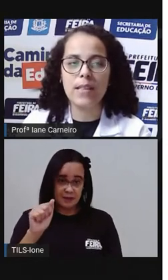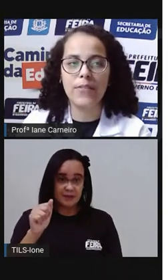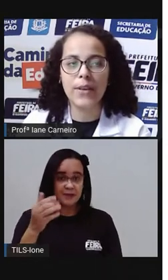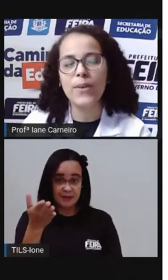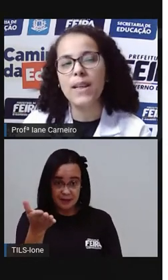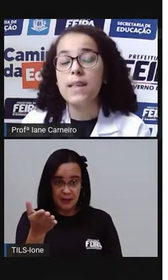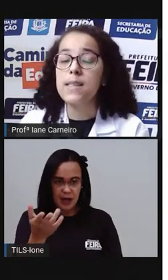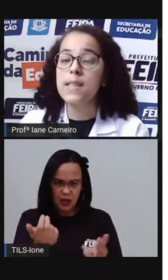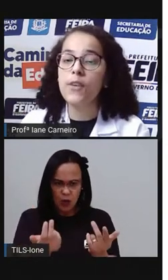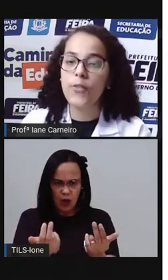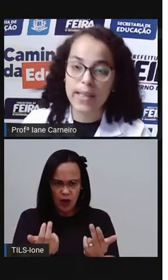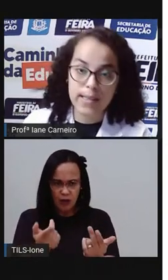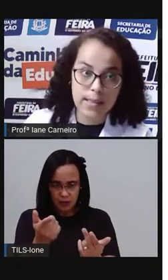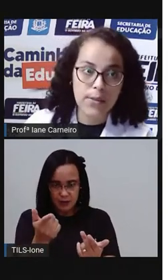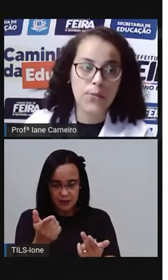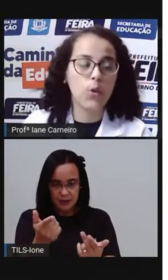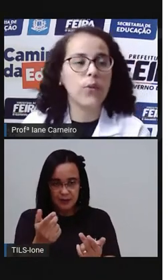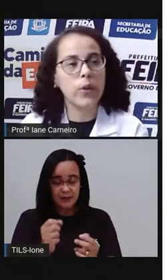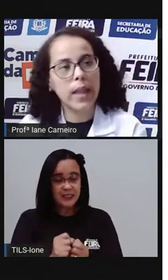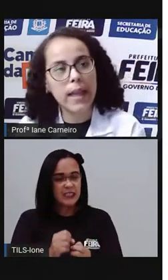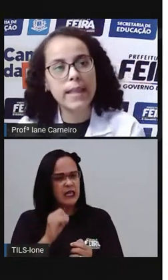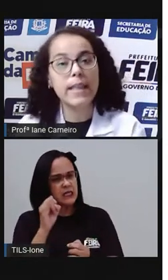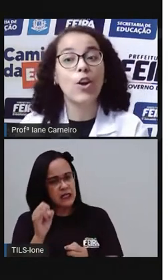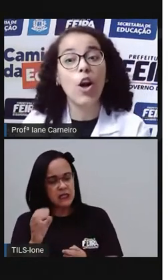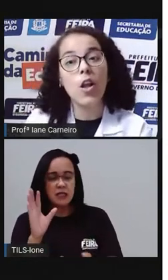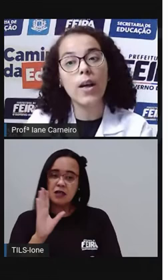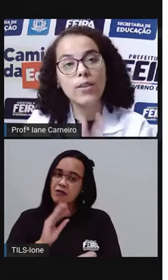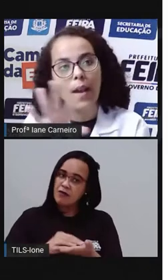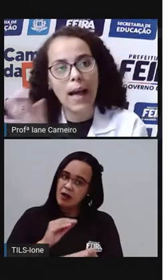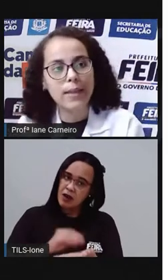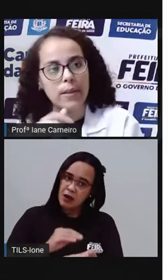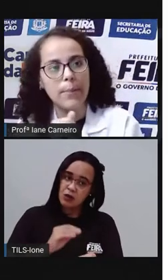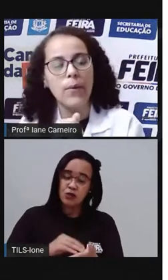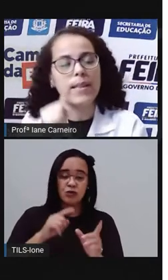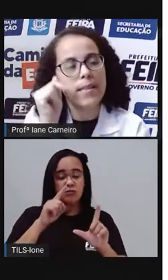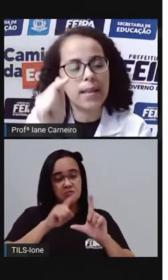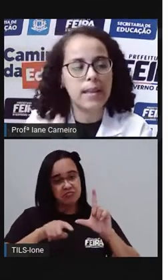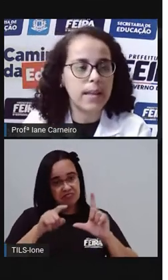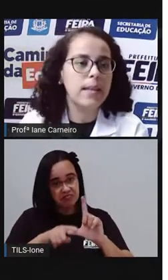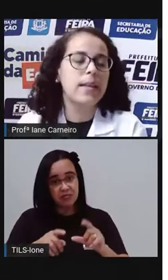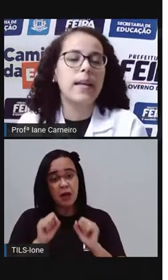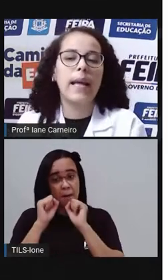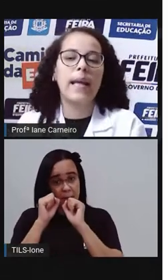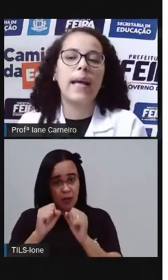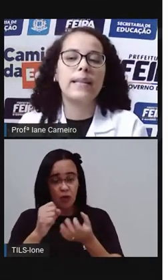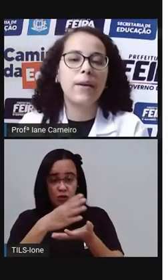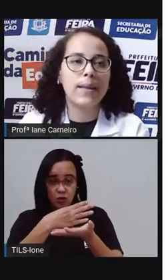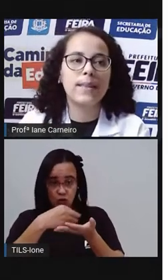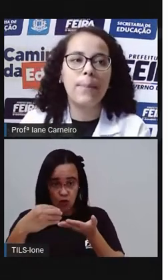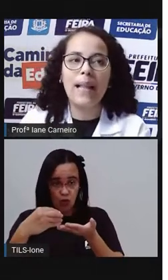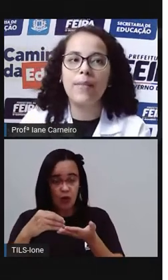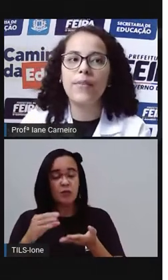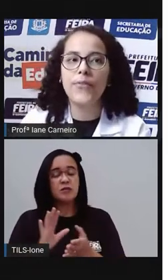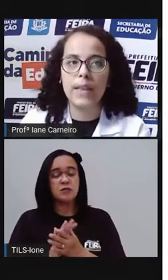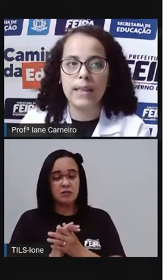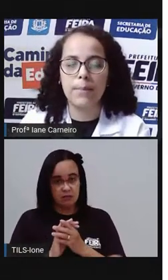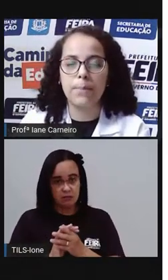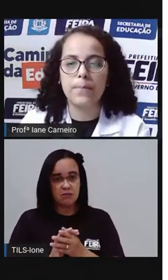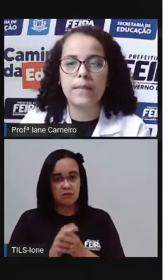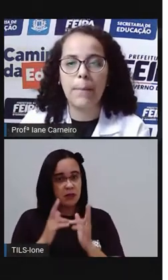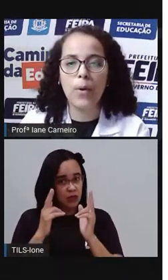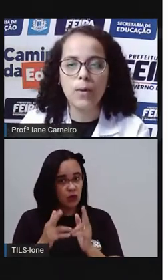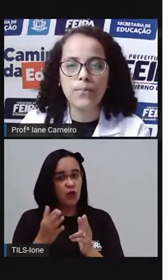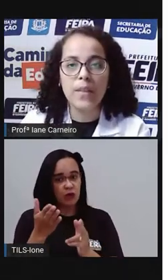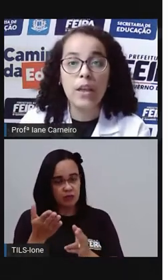assim que você escreveu? Se não foi assim, ficou faltando a letrinha, coloca do lado, tá bom? A escrita é adequada da palavra fita.